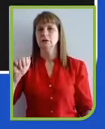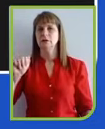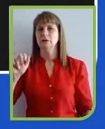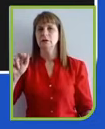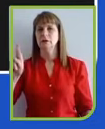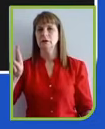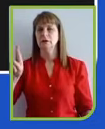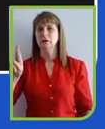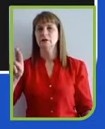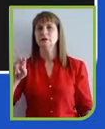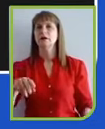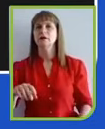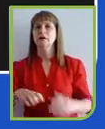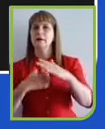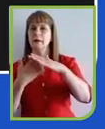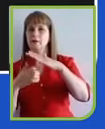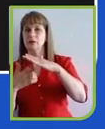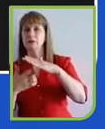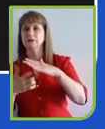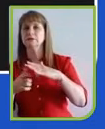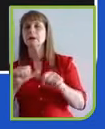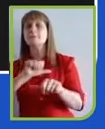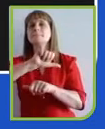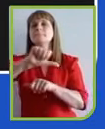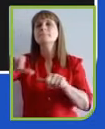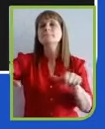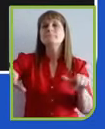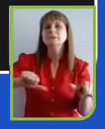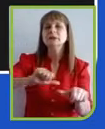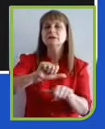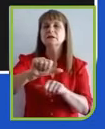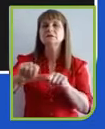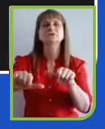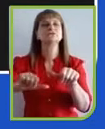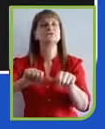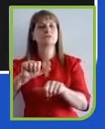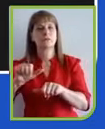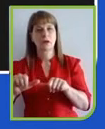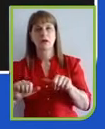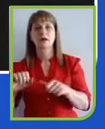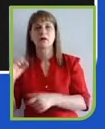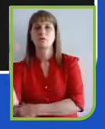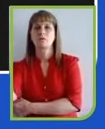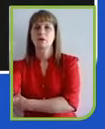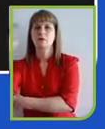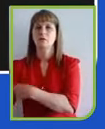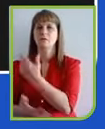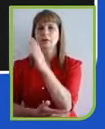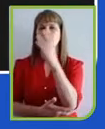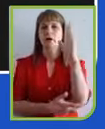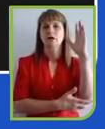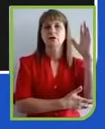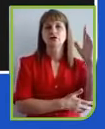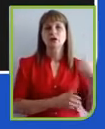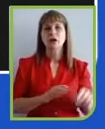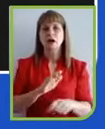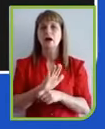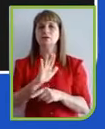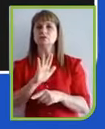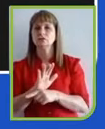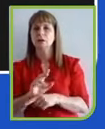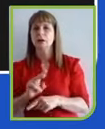conta da desigualdade, como questões ambientais importantes. A gente está vivendo neste momento